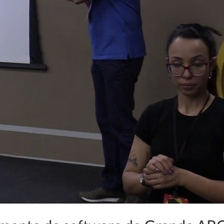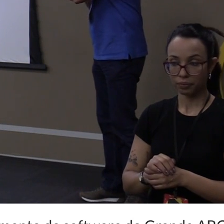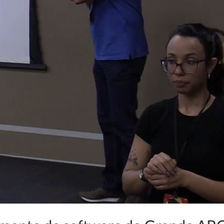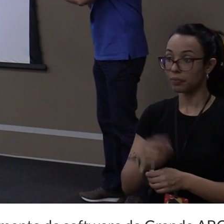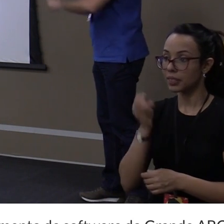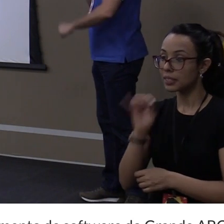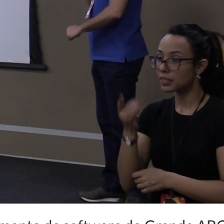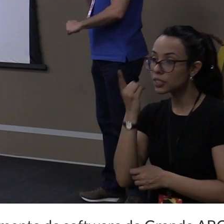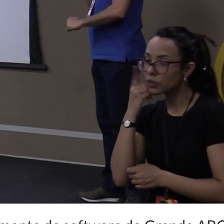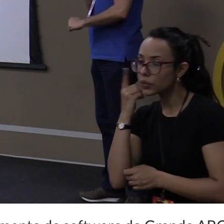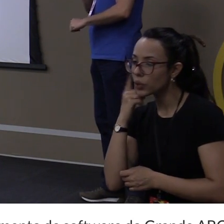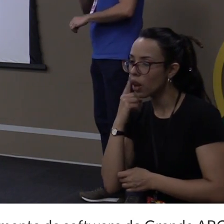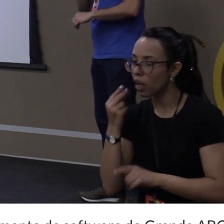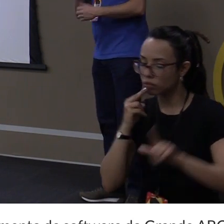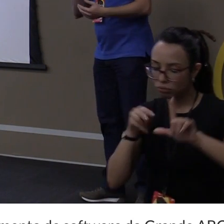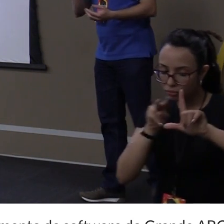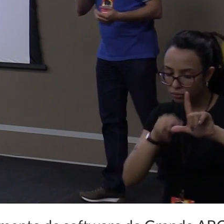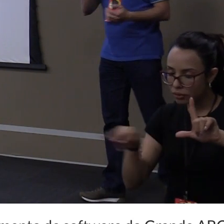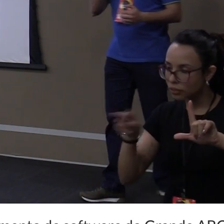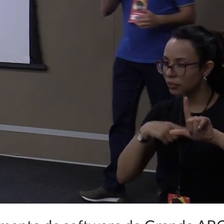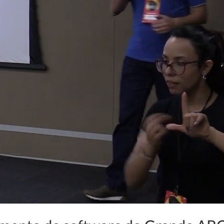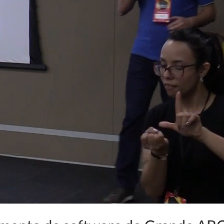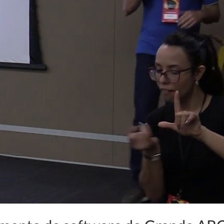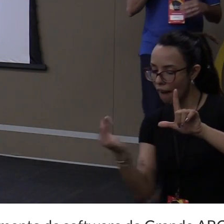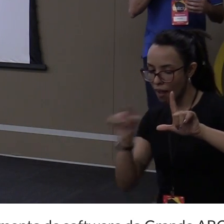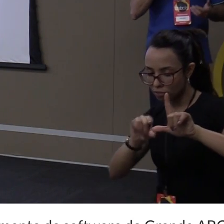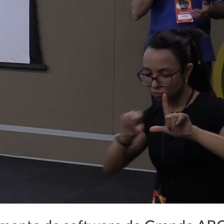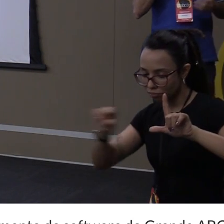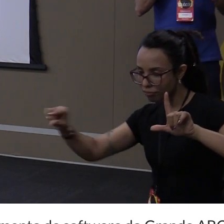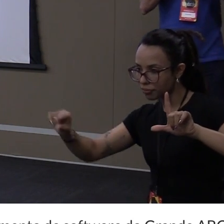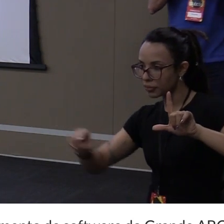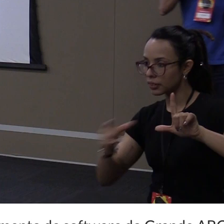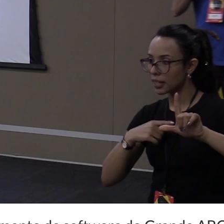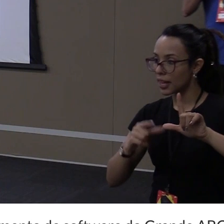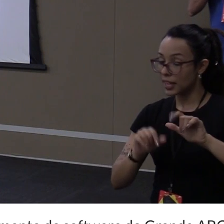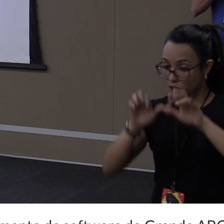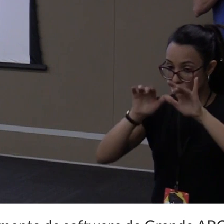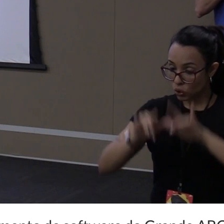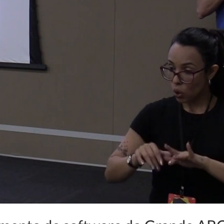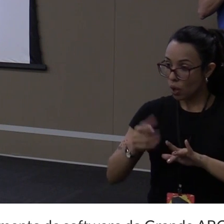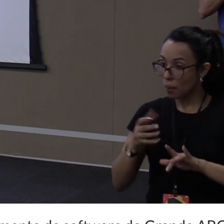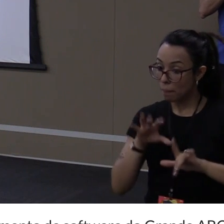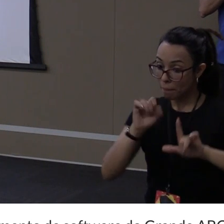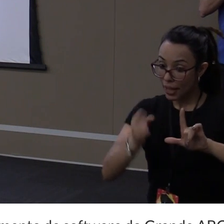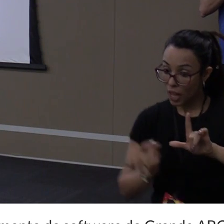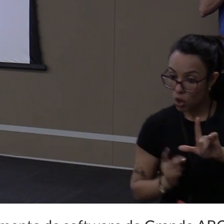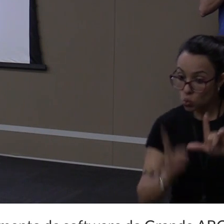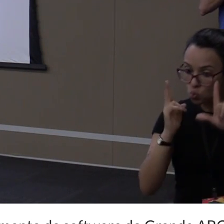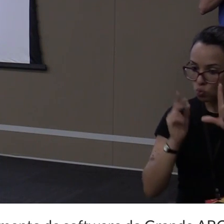parceria de baixo, você vai ver que tem várias páginas. Esse meu código, ele só pega a primeira página.